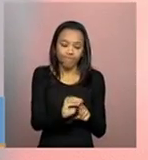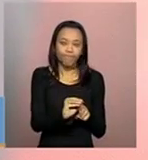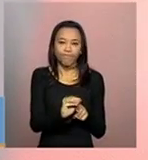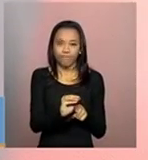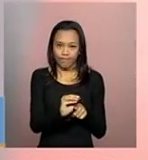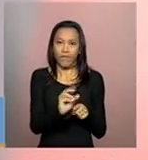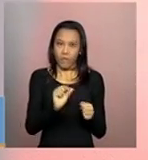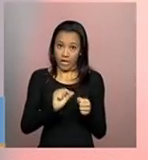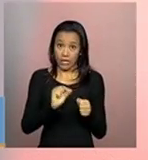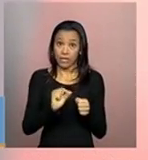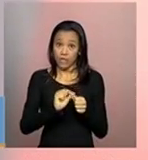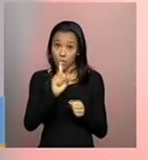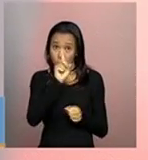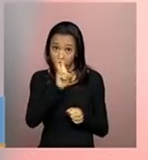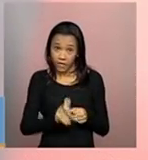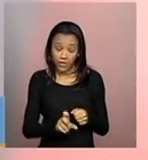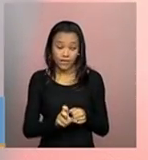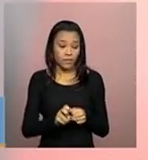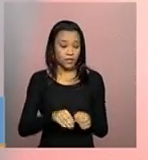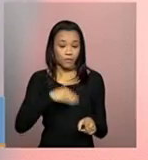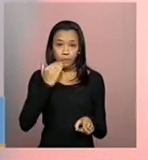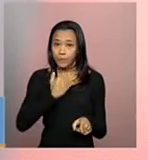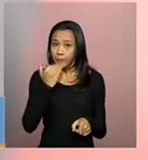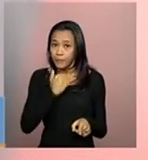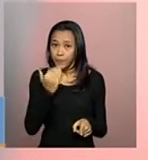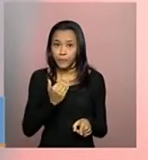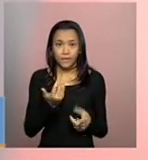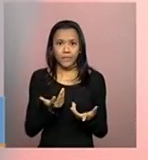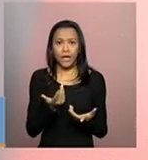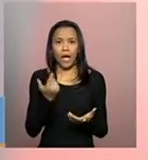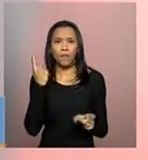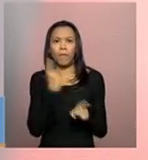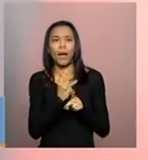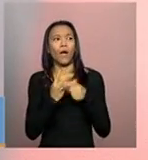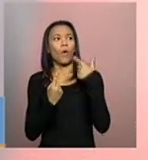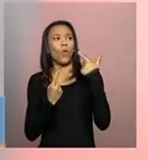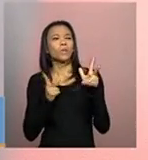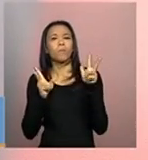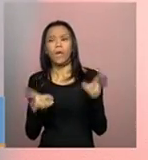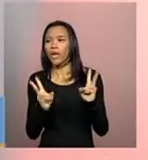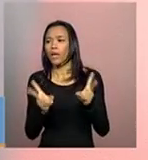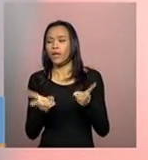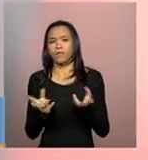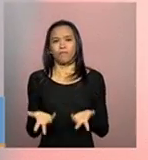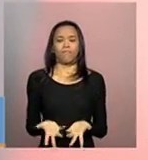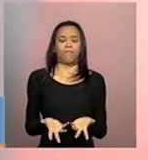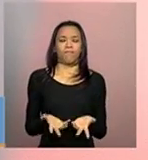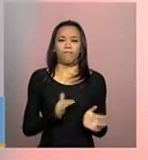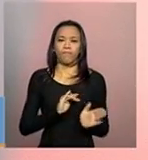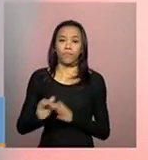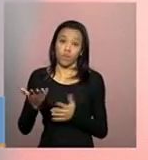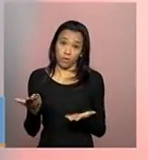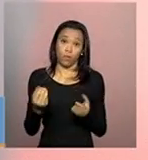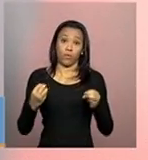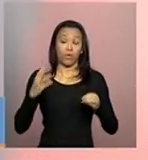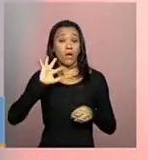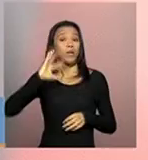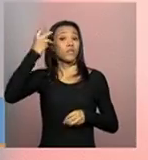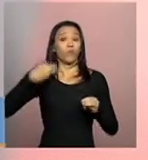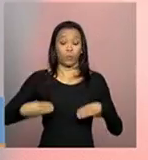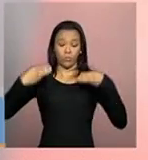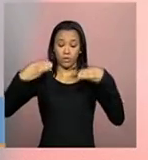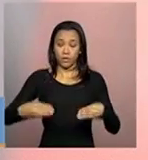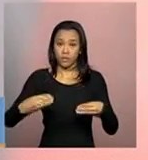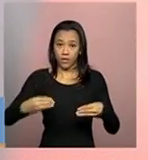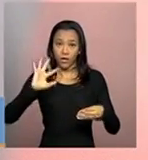esse procedimento mais de uma vez e isso também gera duplicidade. O Ministério organizou da seguinte maneira a